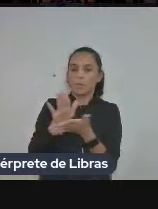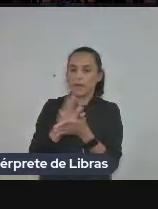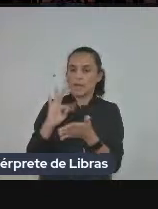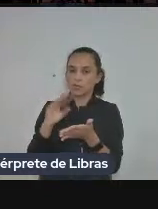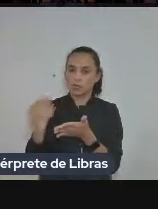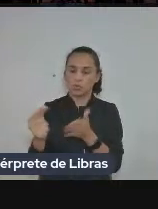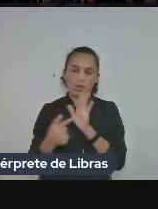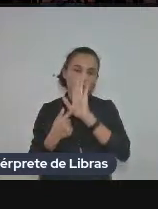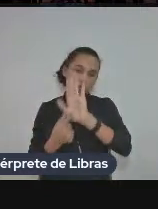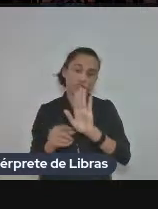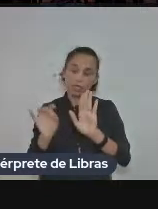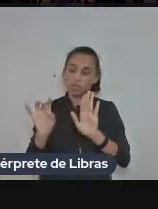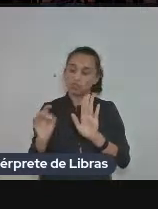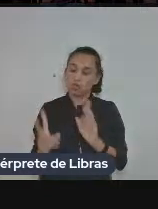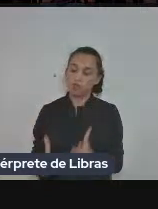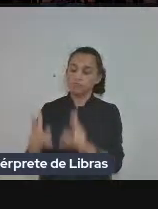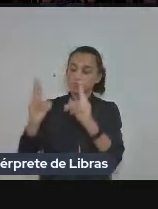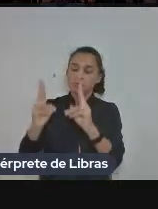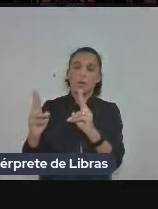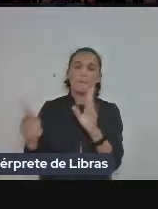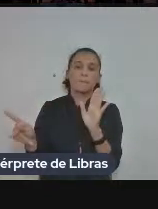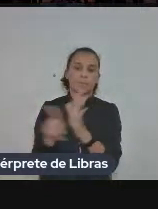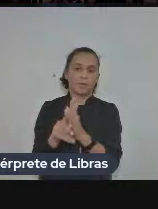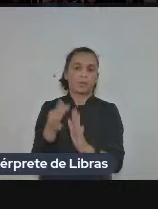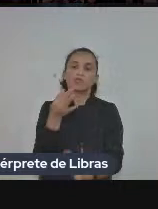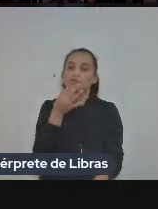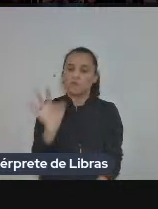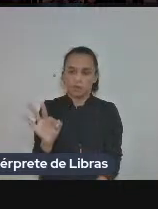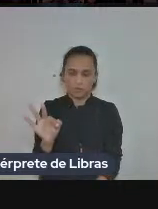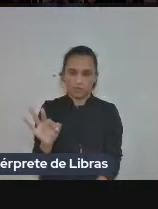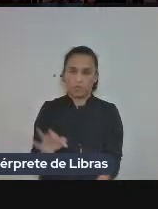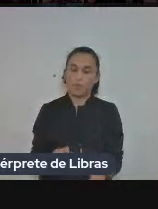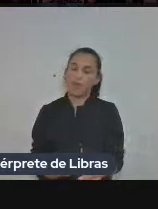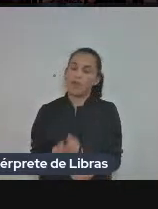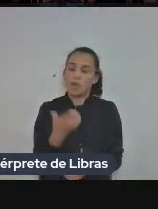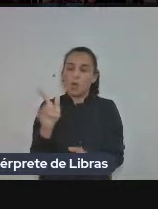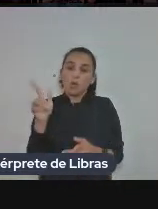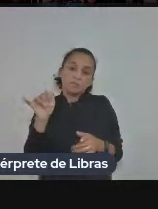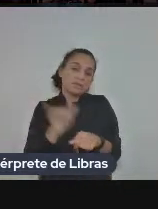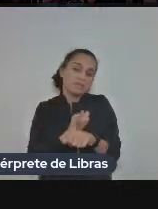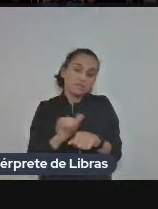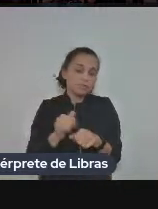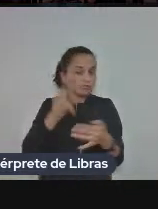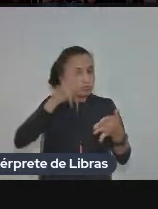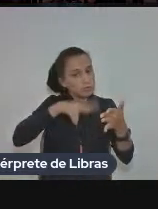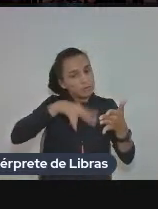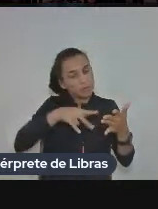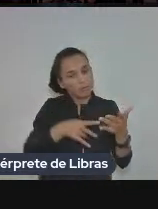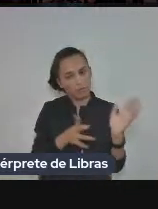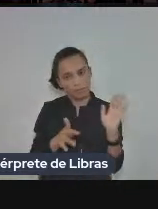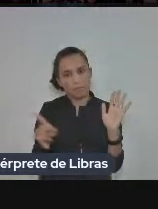é um outro recorte uma outra possibilidade de leitura dessa obra do Freud